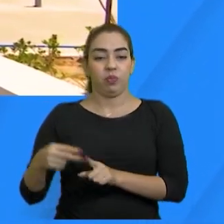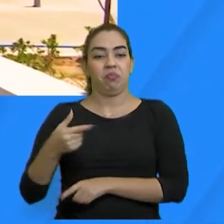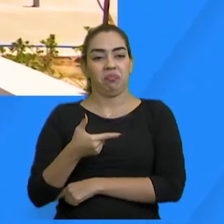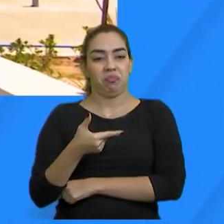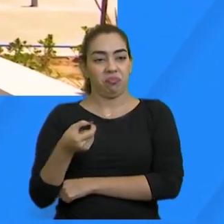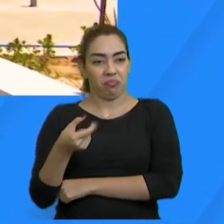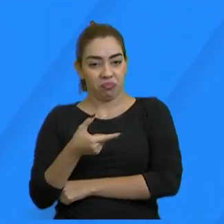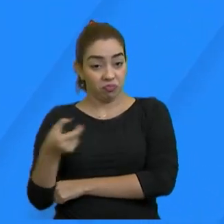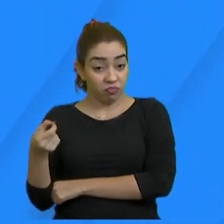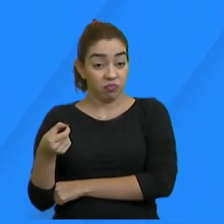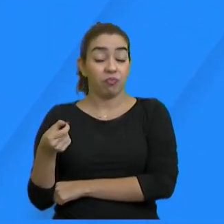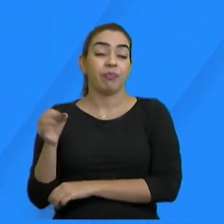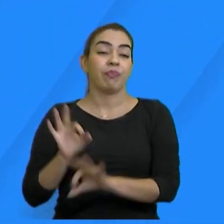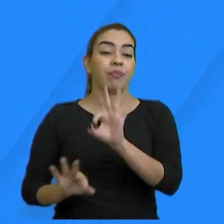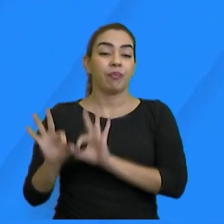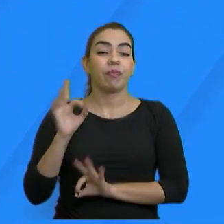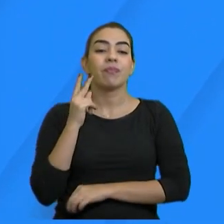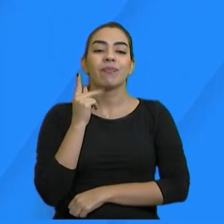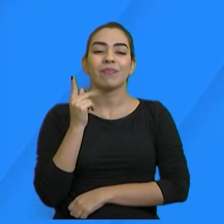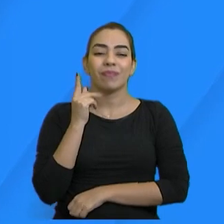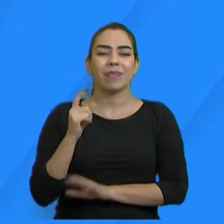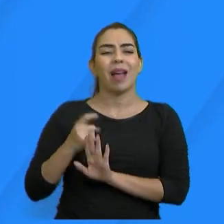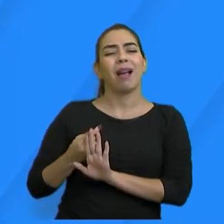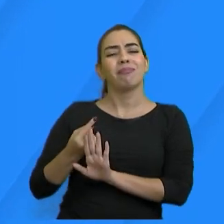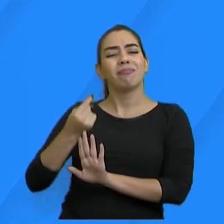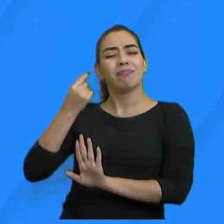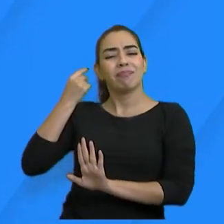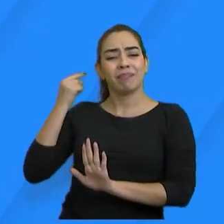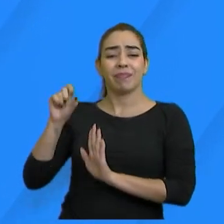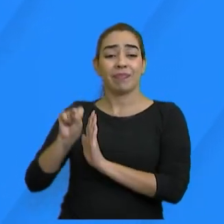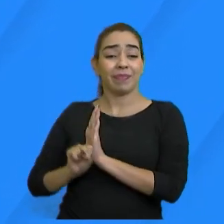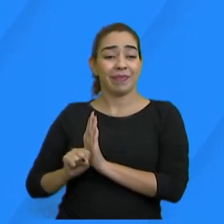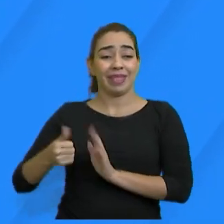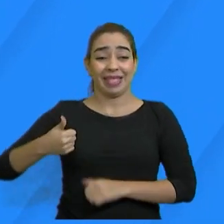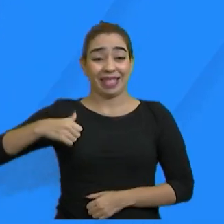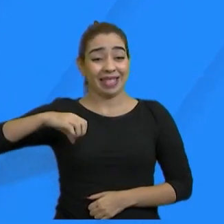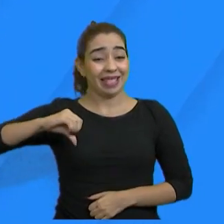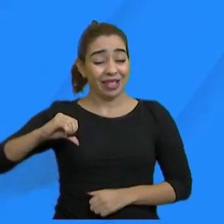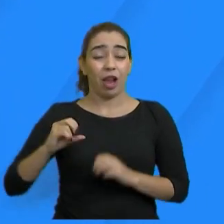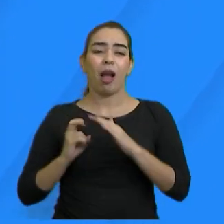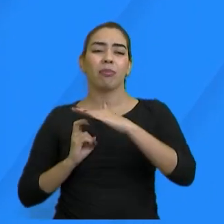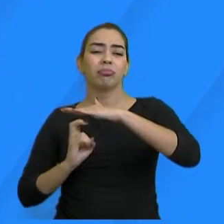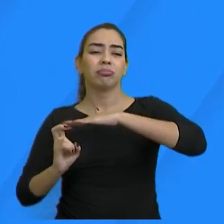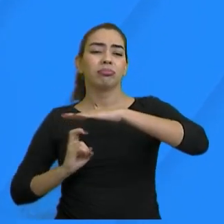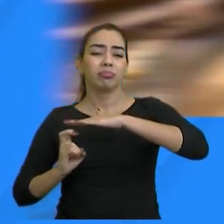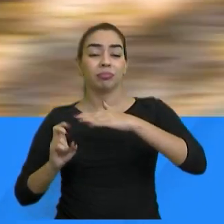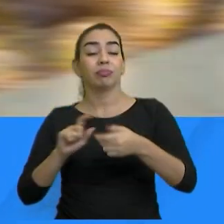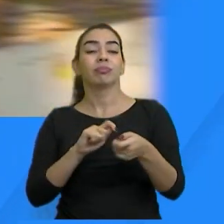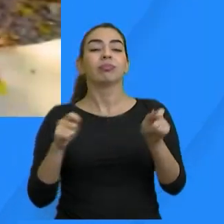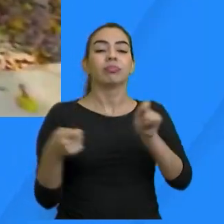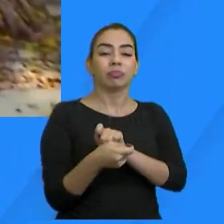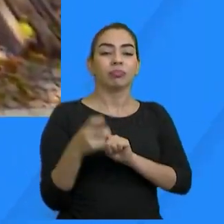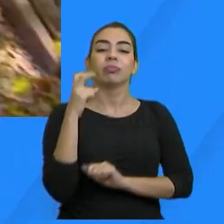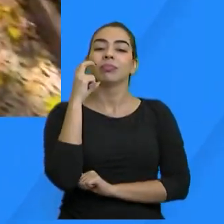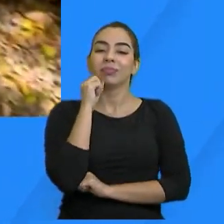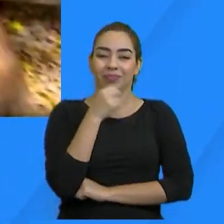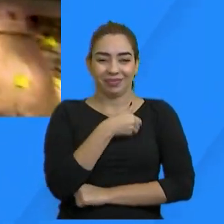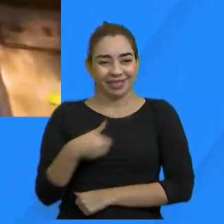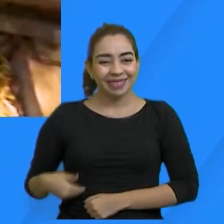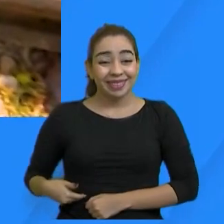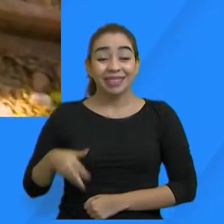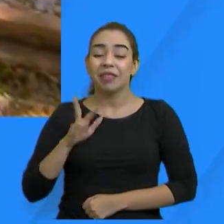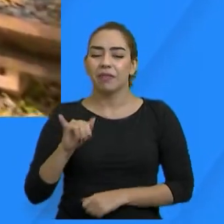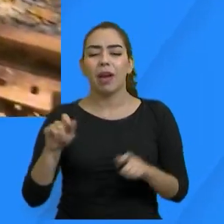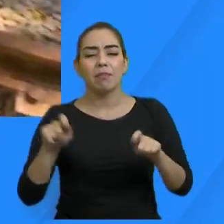centro de Fortaleza. O que era uma estação de trem do século XIX ganhou novo uso como patrimônio cultural do Estado. Mas você ainda vai